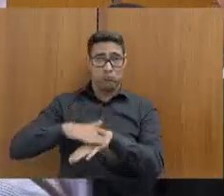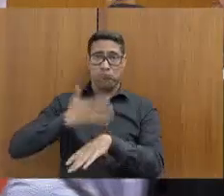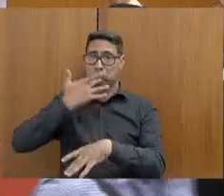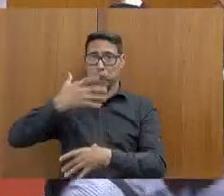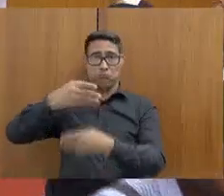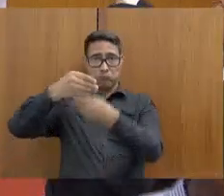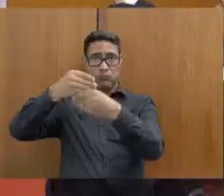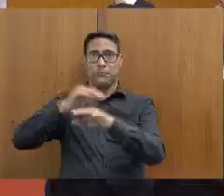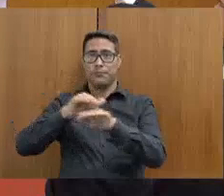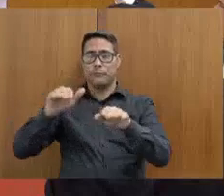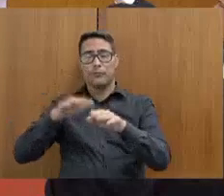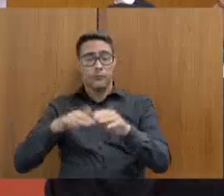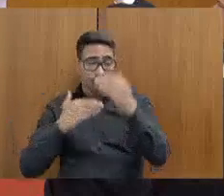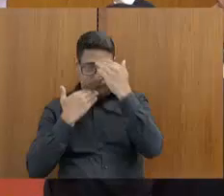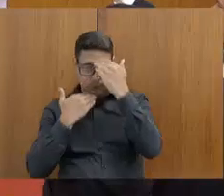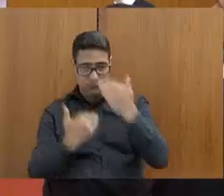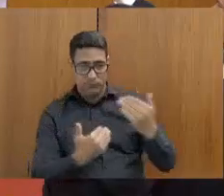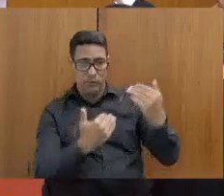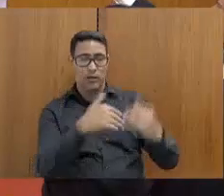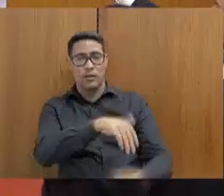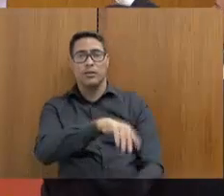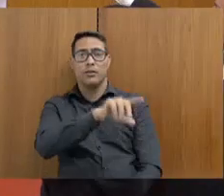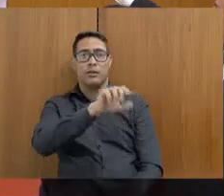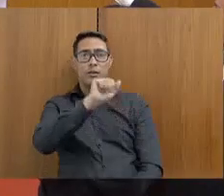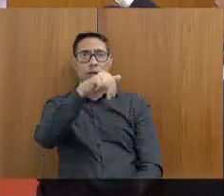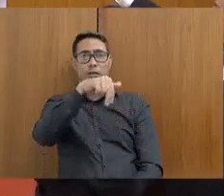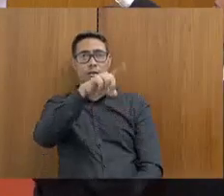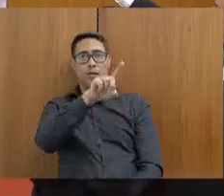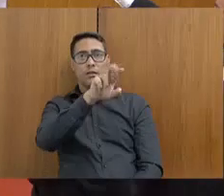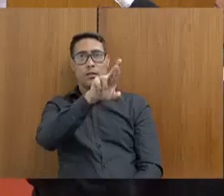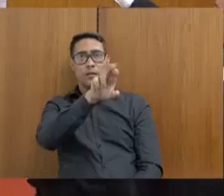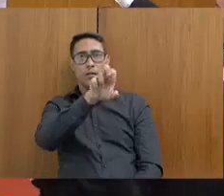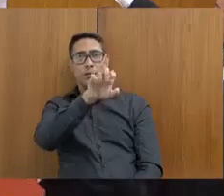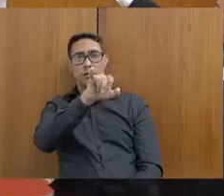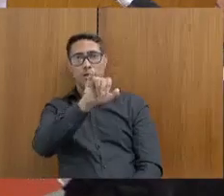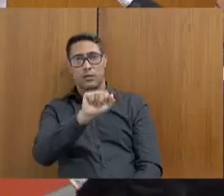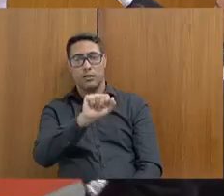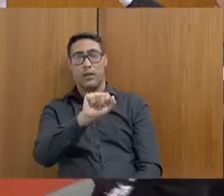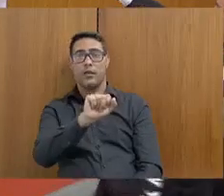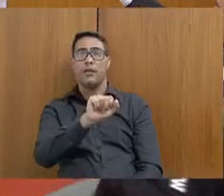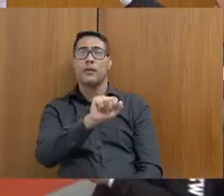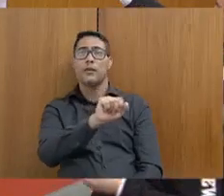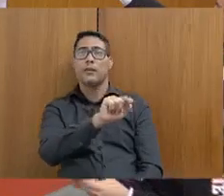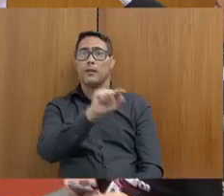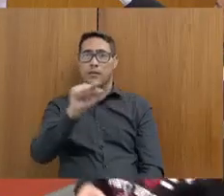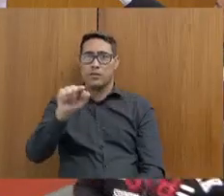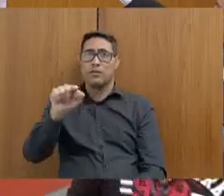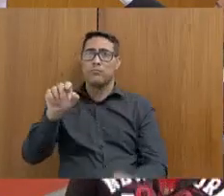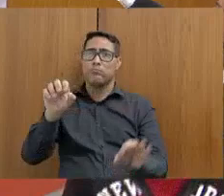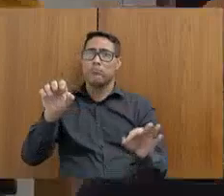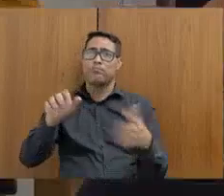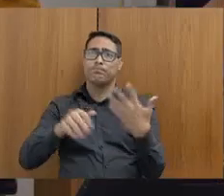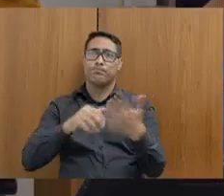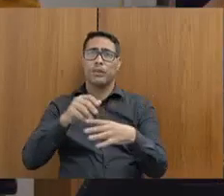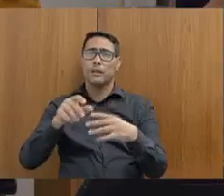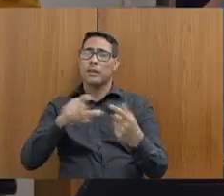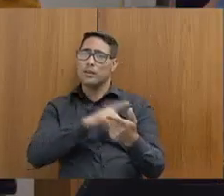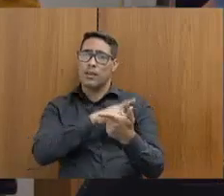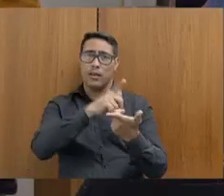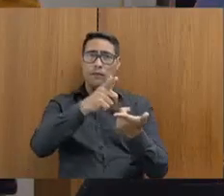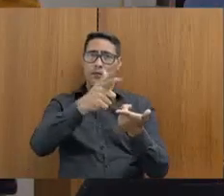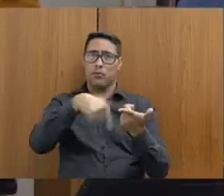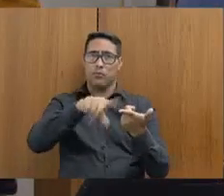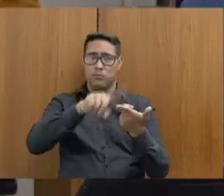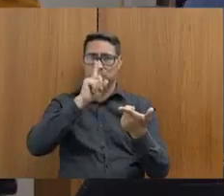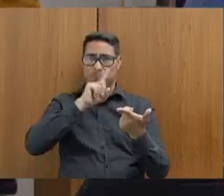Obrigado, deputada Andréa de Jesus. A presidência só vai... Nós acabamos cometendo um equívoco aqui,